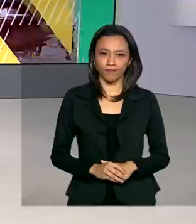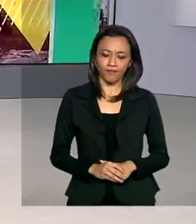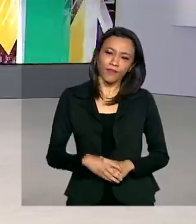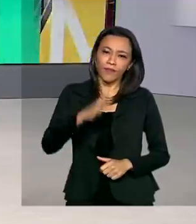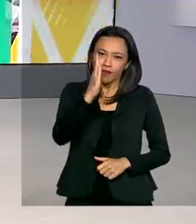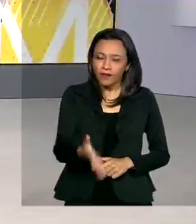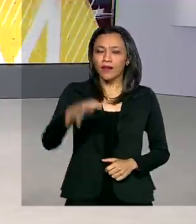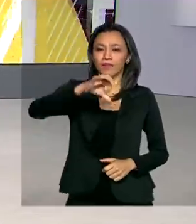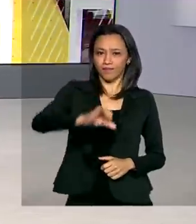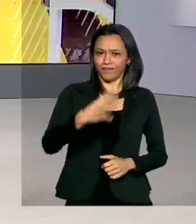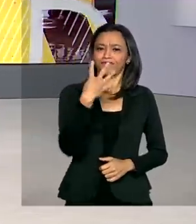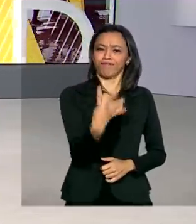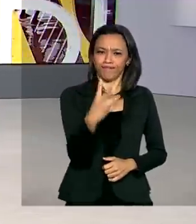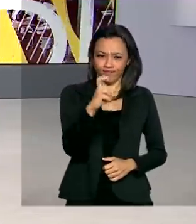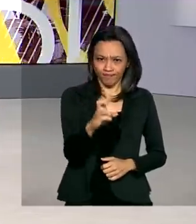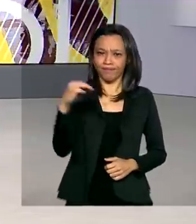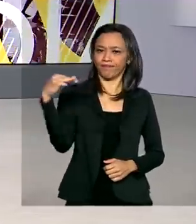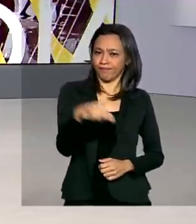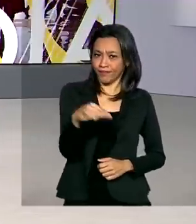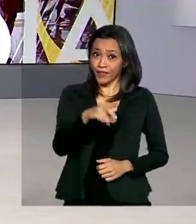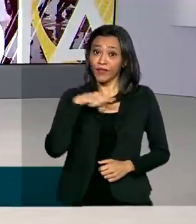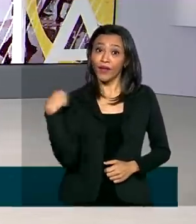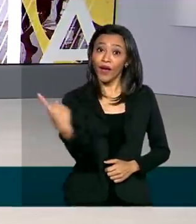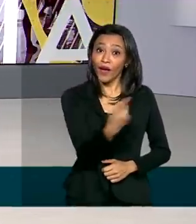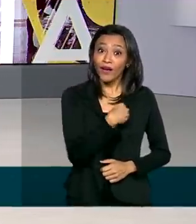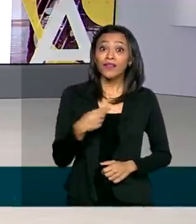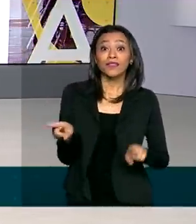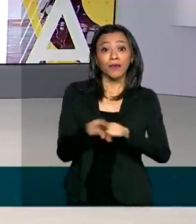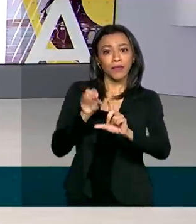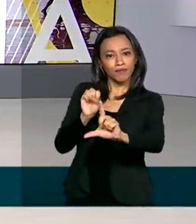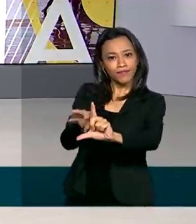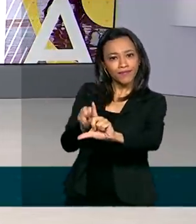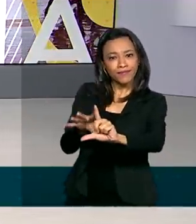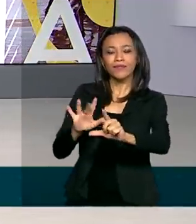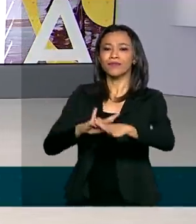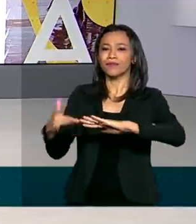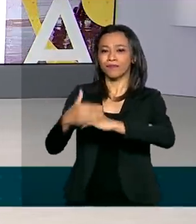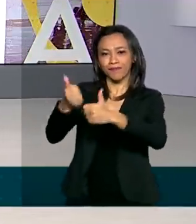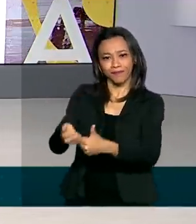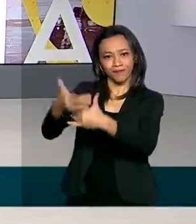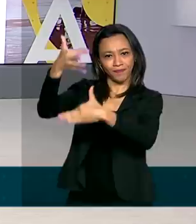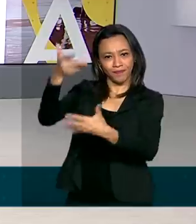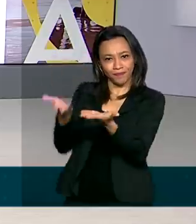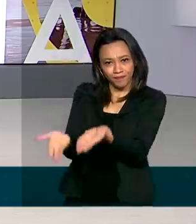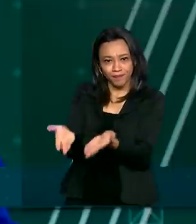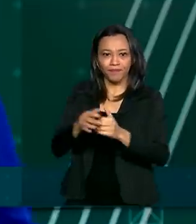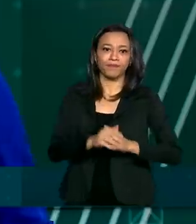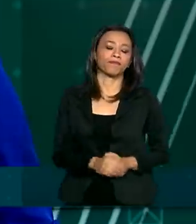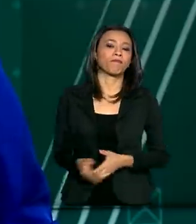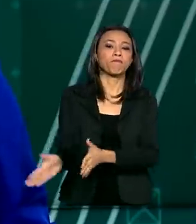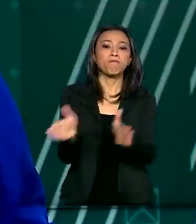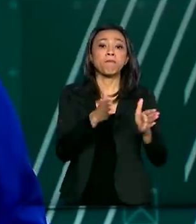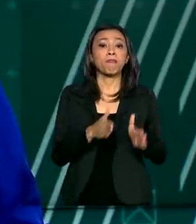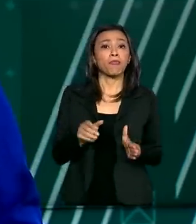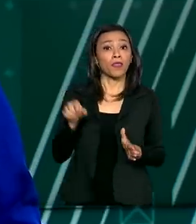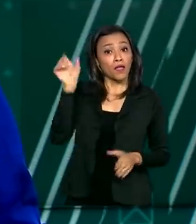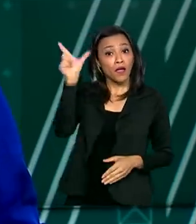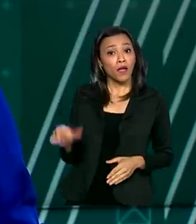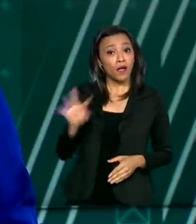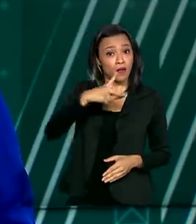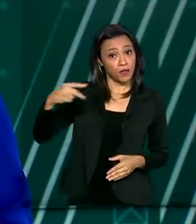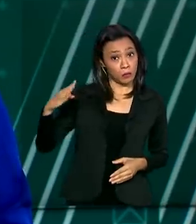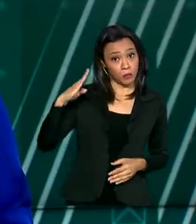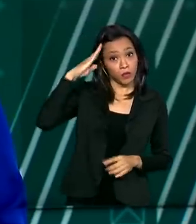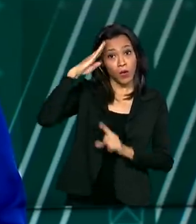São 9 horas e 45 minutos. Nós estamos ao vivo também pelas redes sociais. O presidente